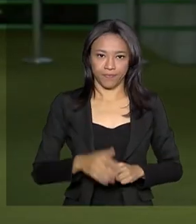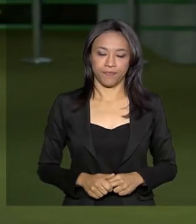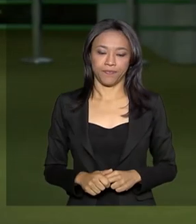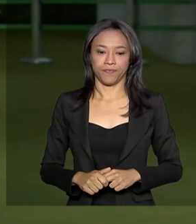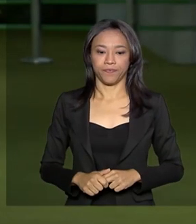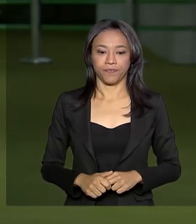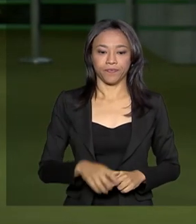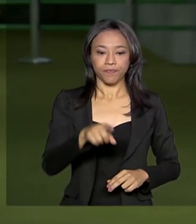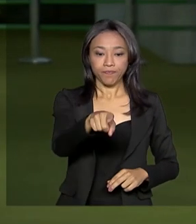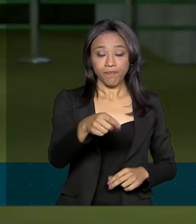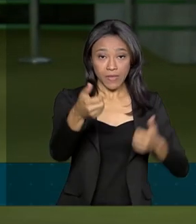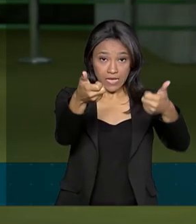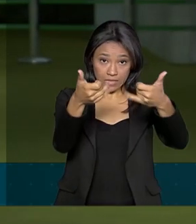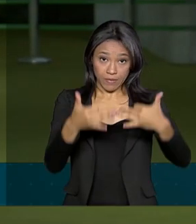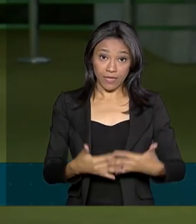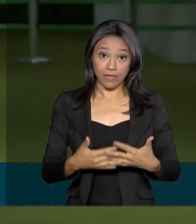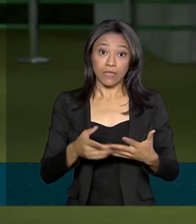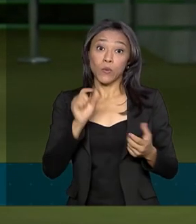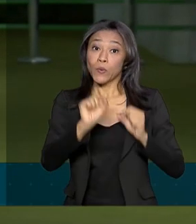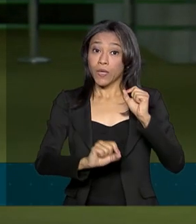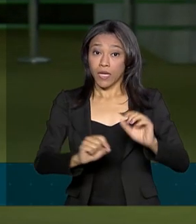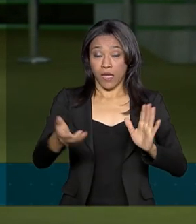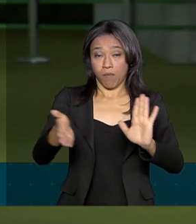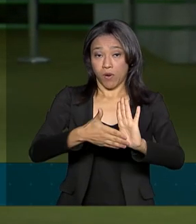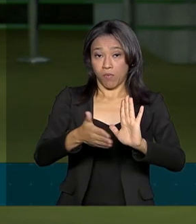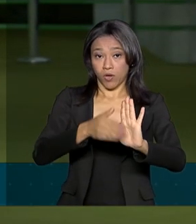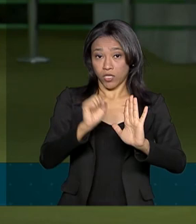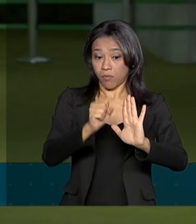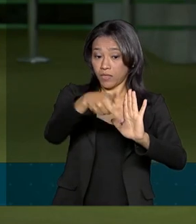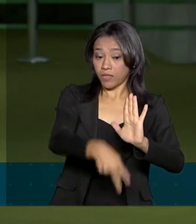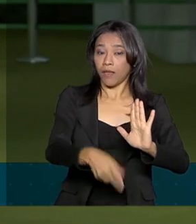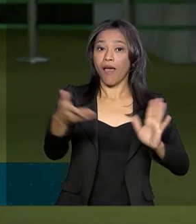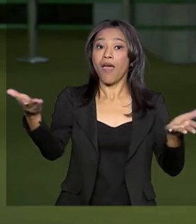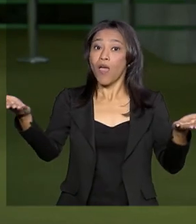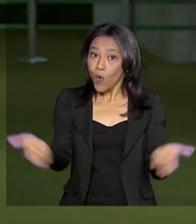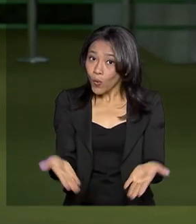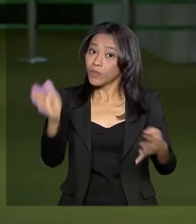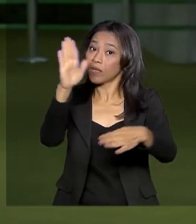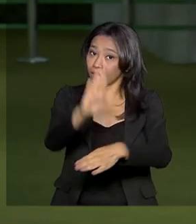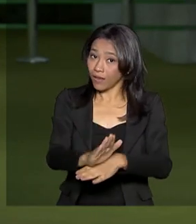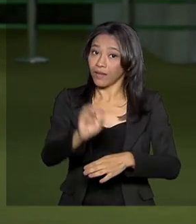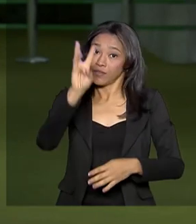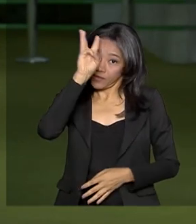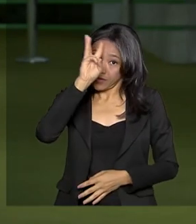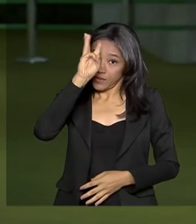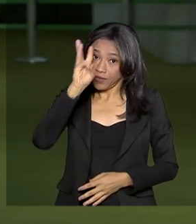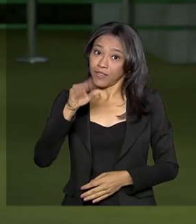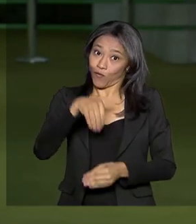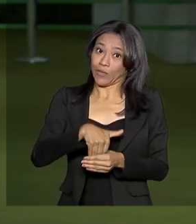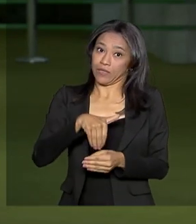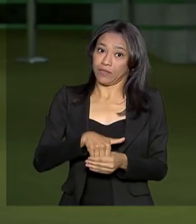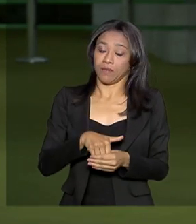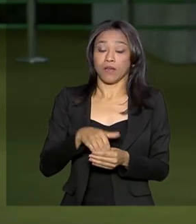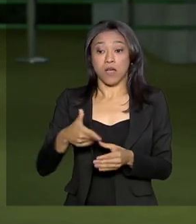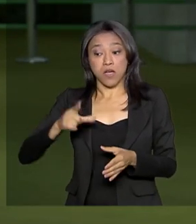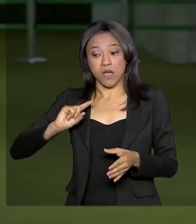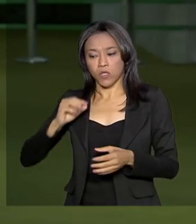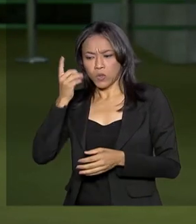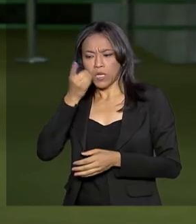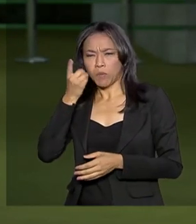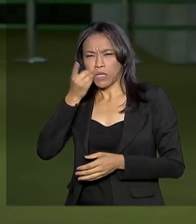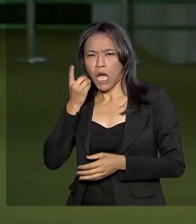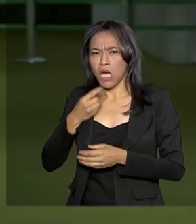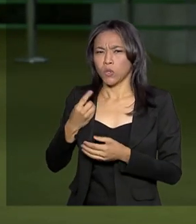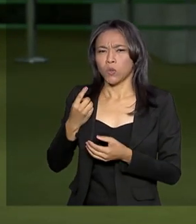A expectativa é que a votação da reforma da Previdência aconteça na tarde desta terça-feira. Antes disso, os deputados terão que